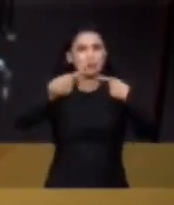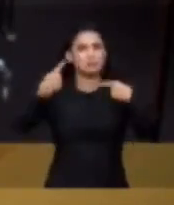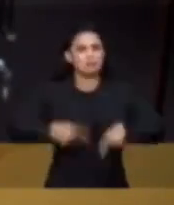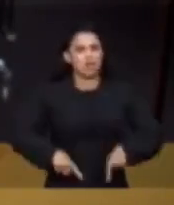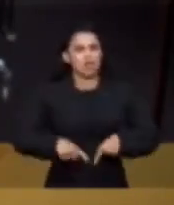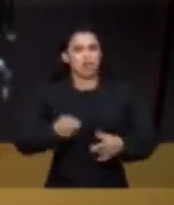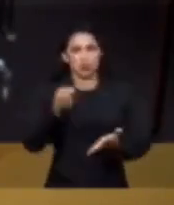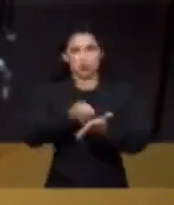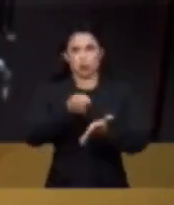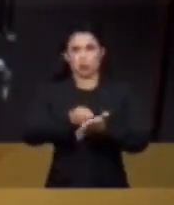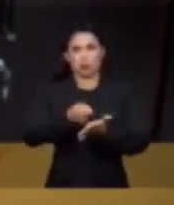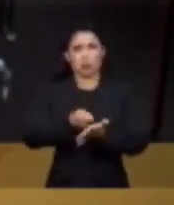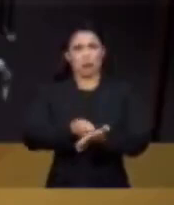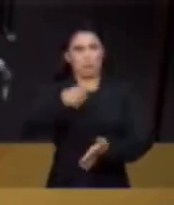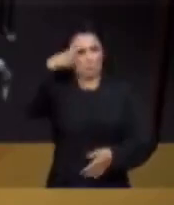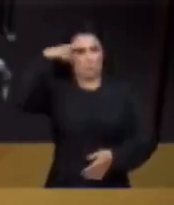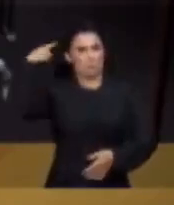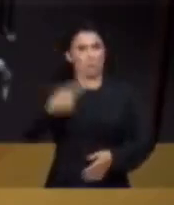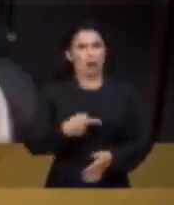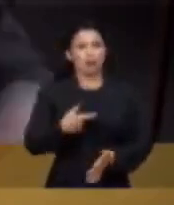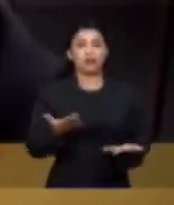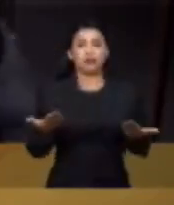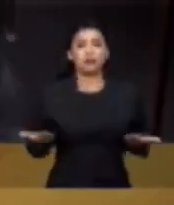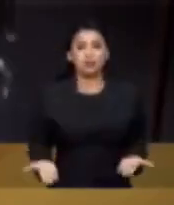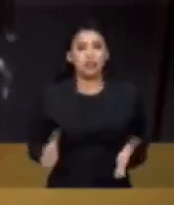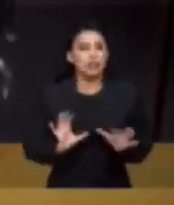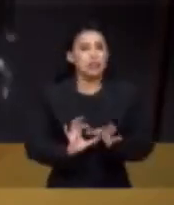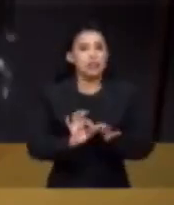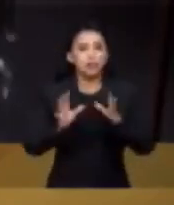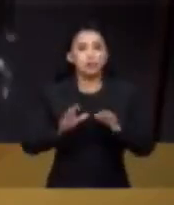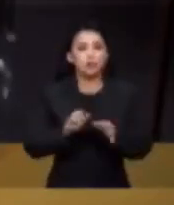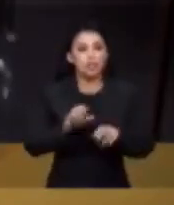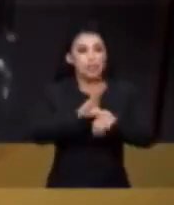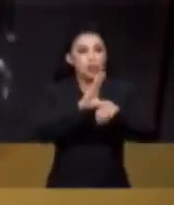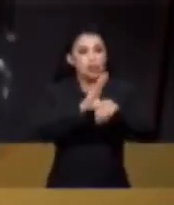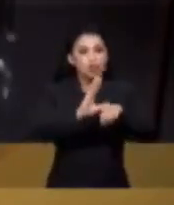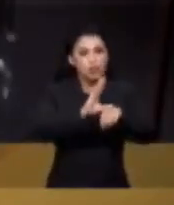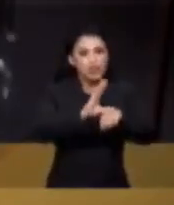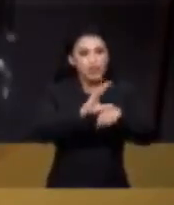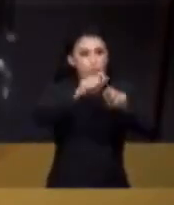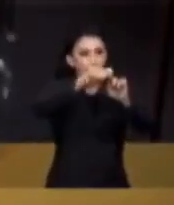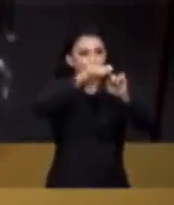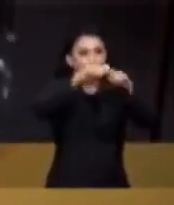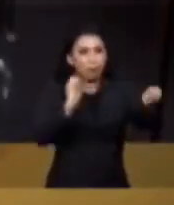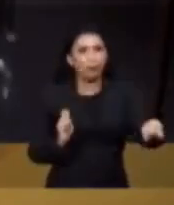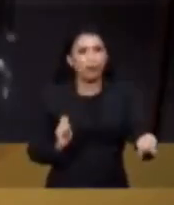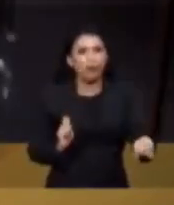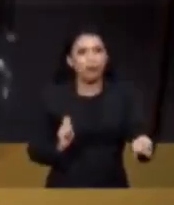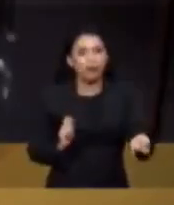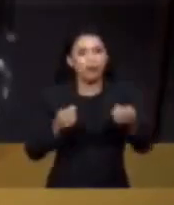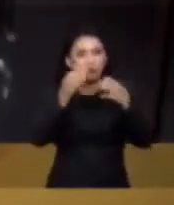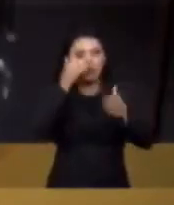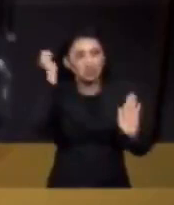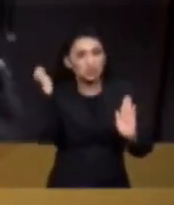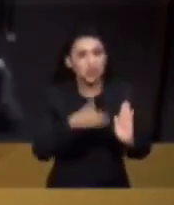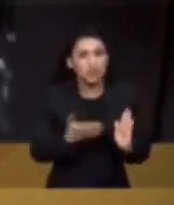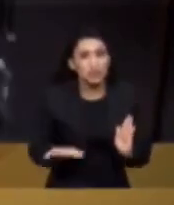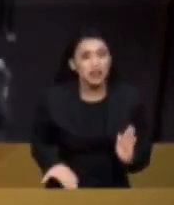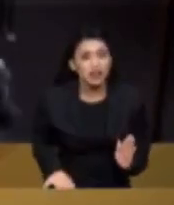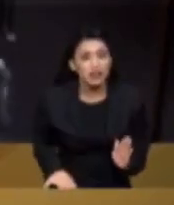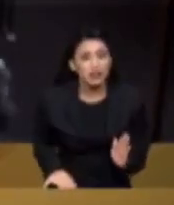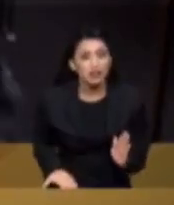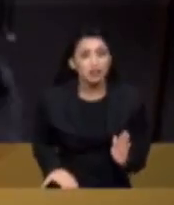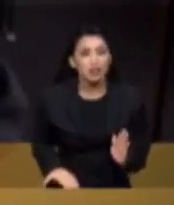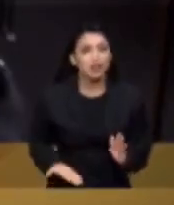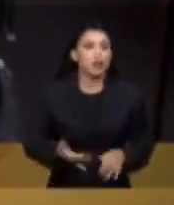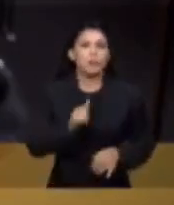autoritárias e arbitrárias? Se autoriza rasgar a Constituição? Se autoriza prender um